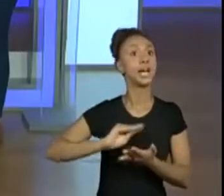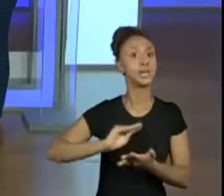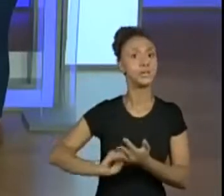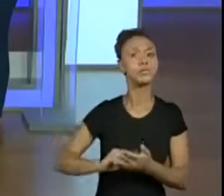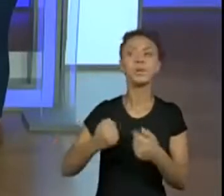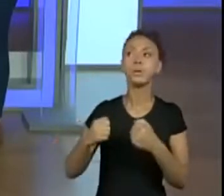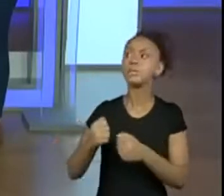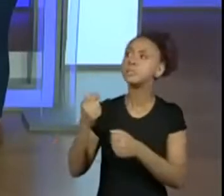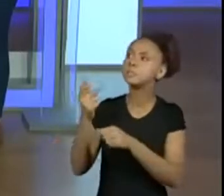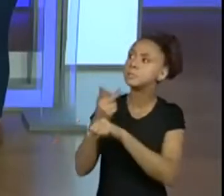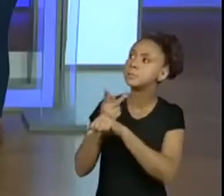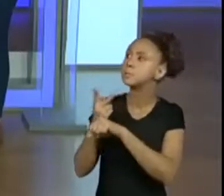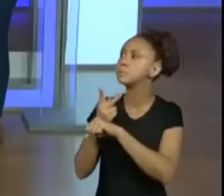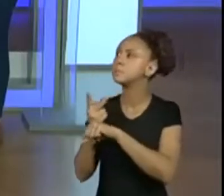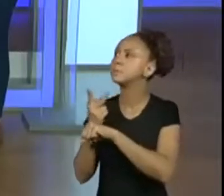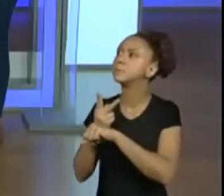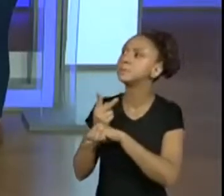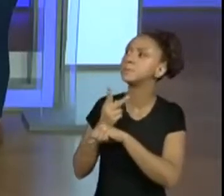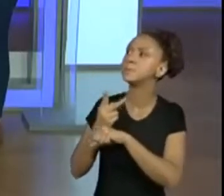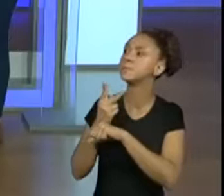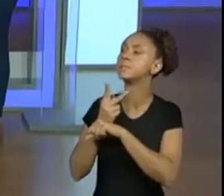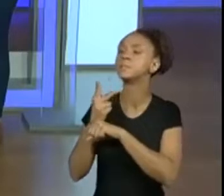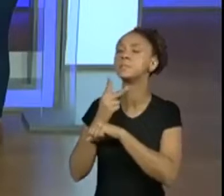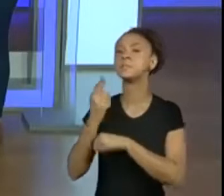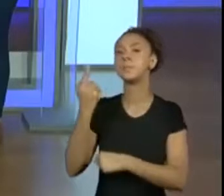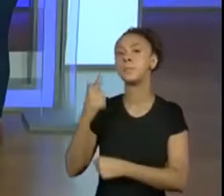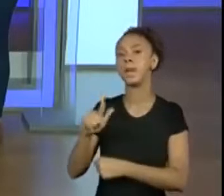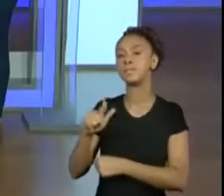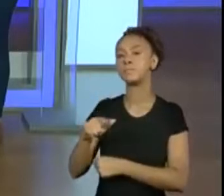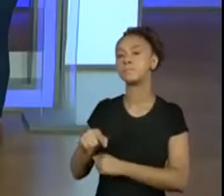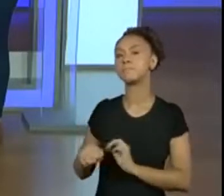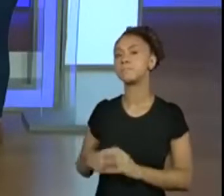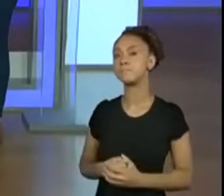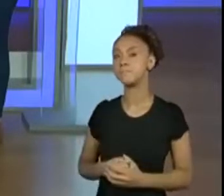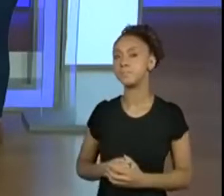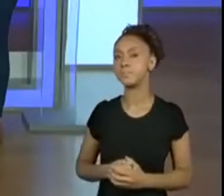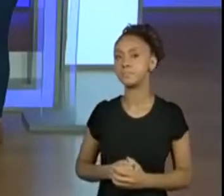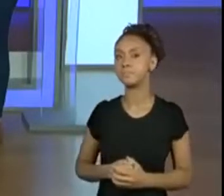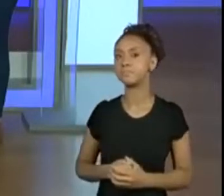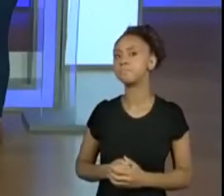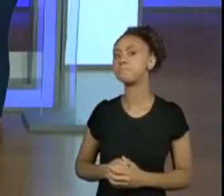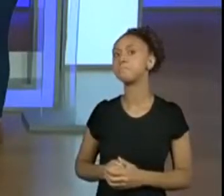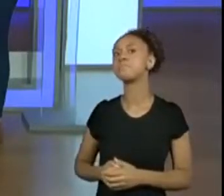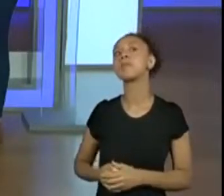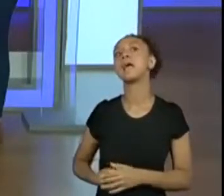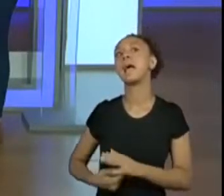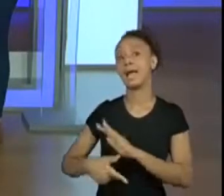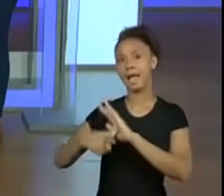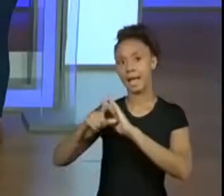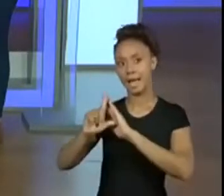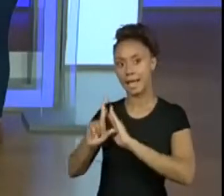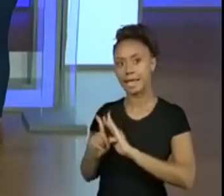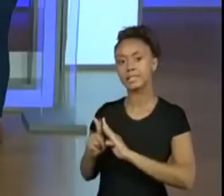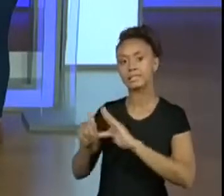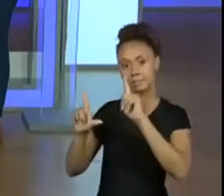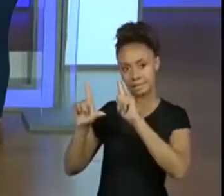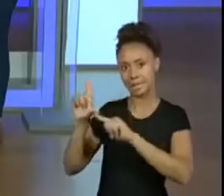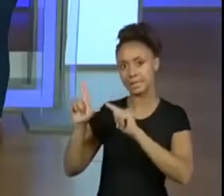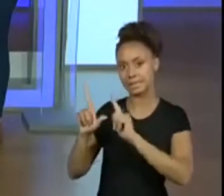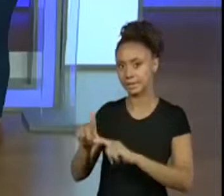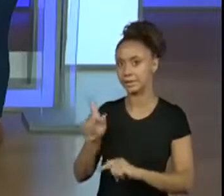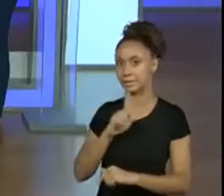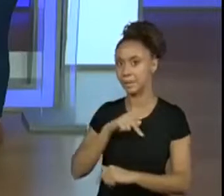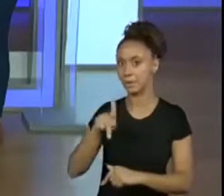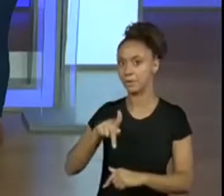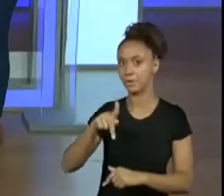e continuar construindo mais. Será que aquelas dicas de algumas escritas que nós usamos a letra do Joelso no